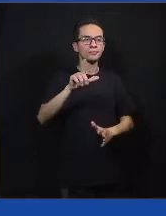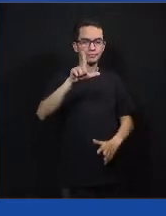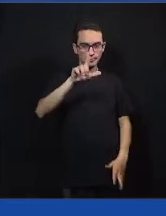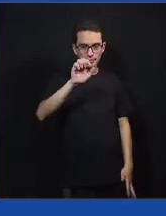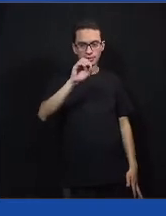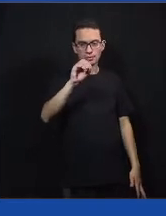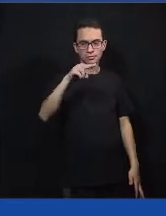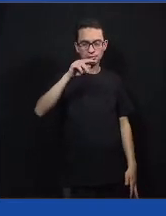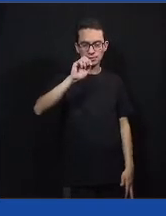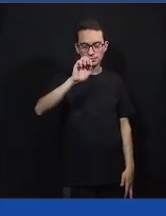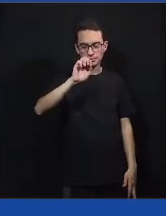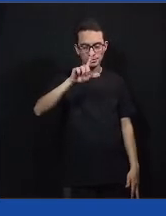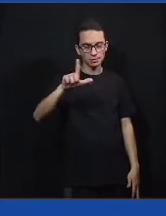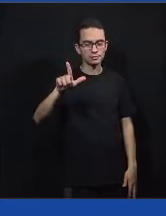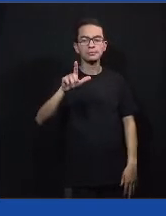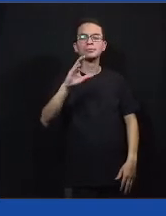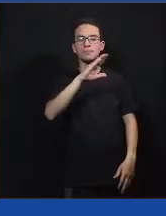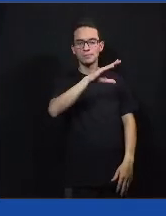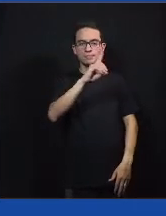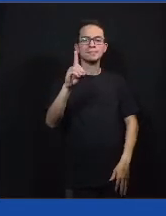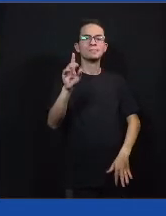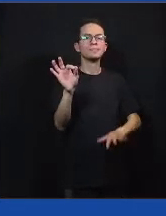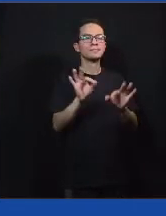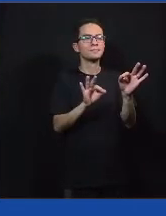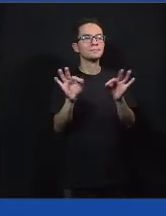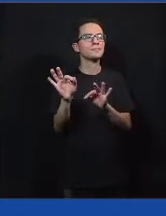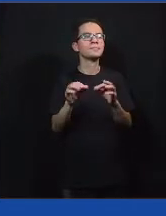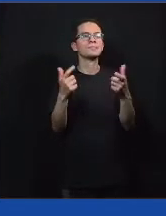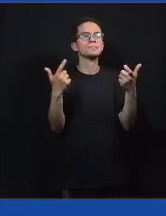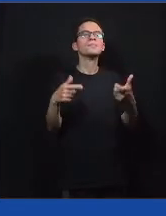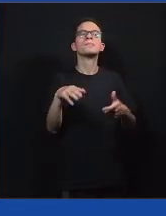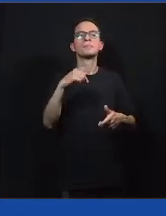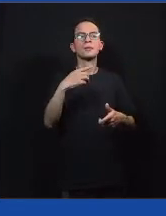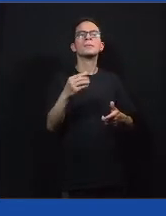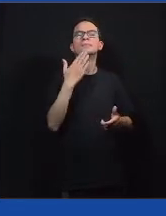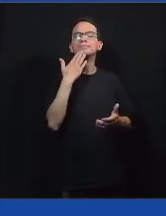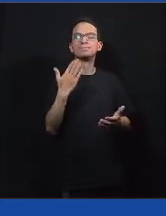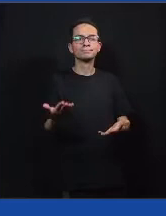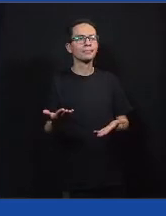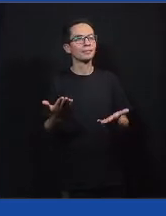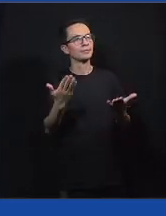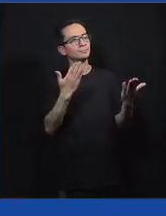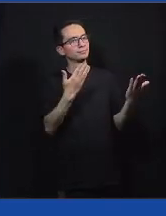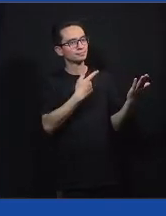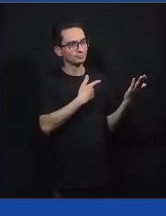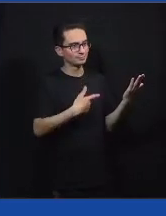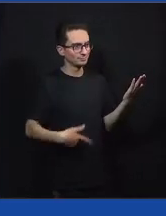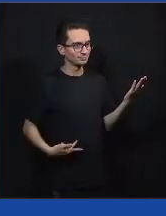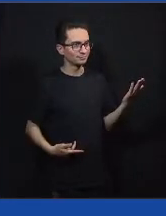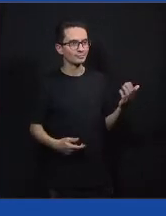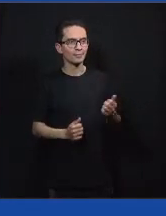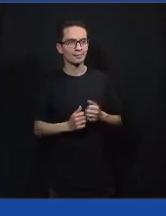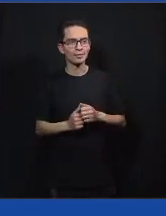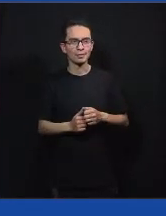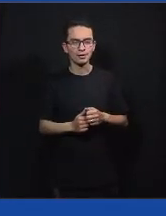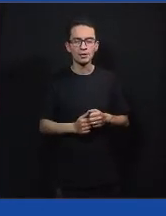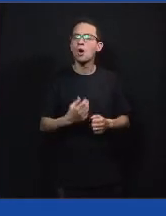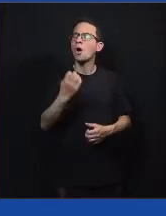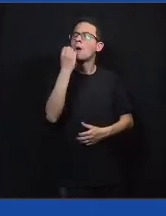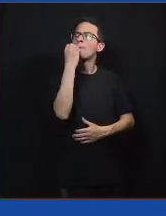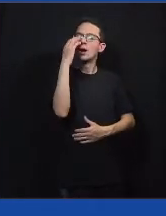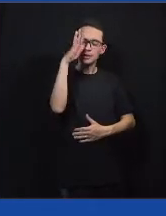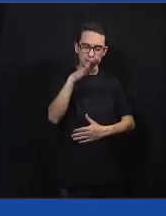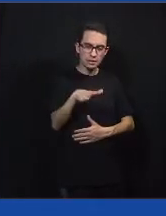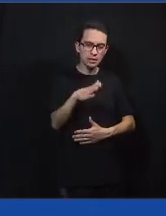o coordenador desse projeto do Labo Cidadania lá em Matão. Léo, por favor, seu presente para a gente. Pessoal, boa tarde. Como o